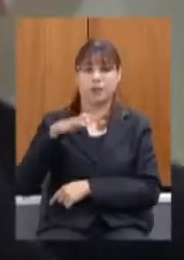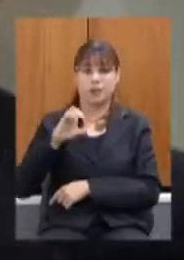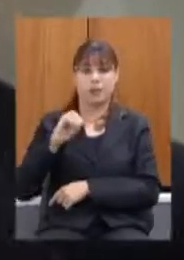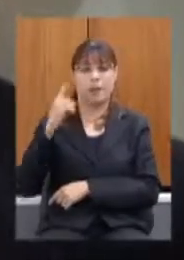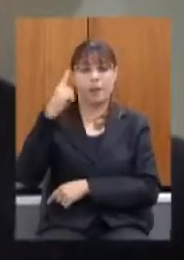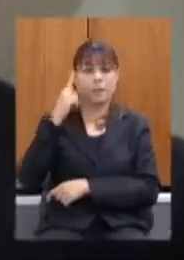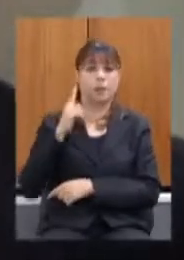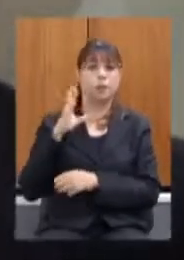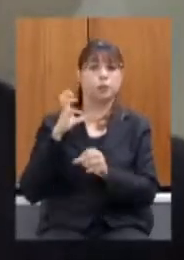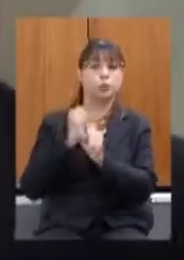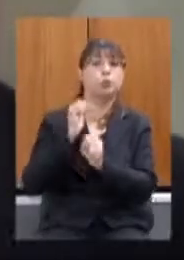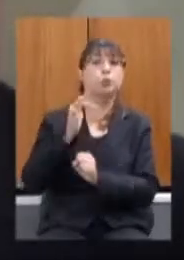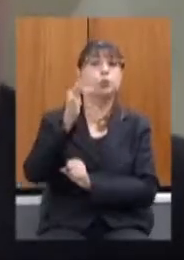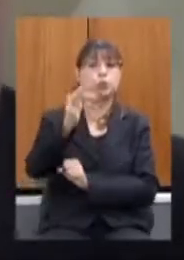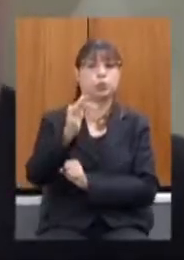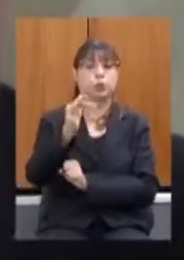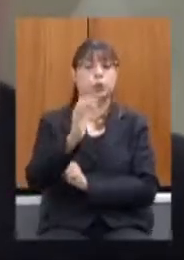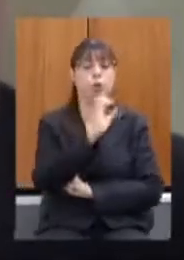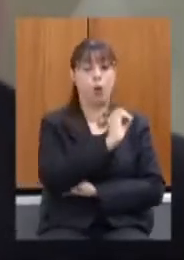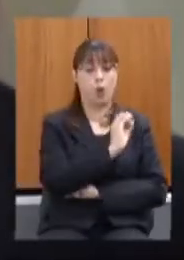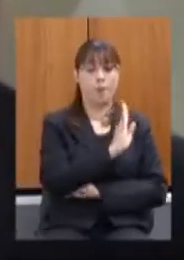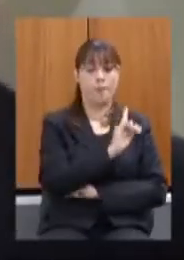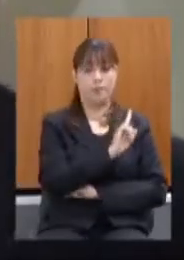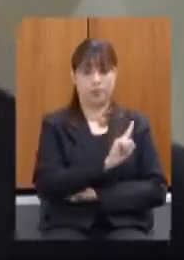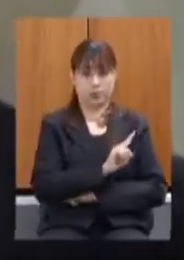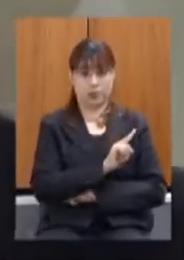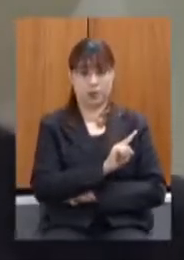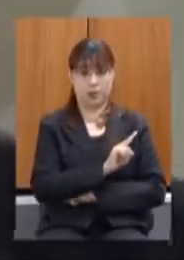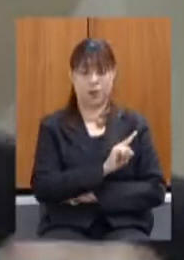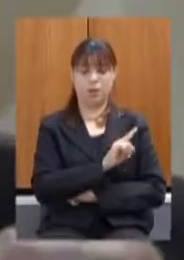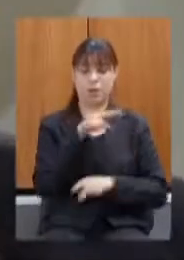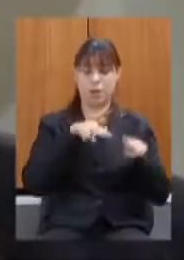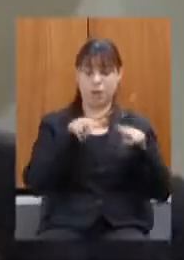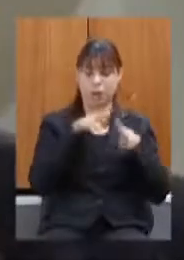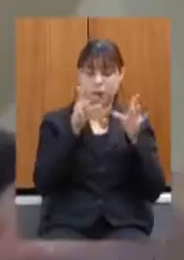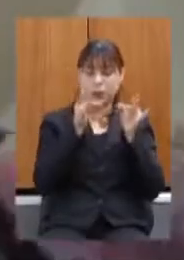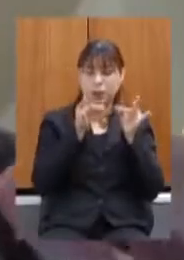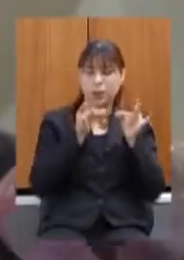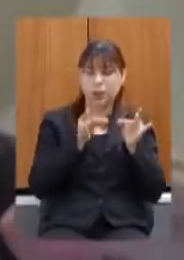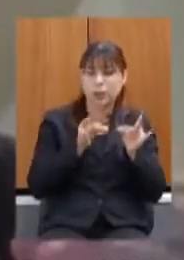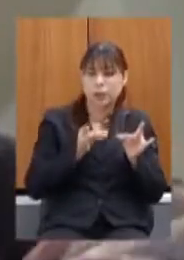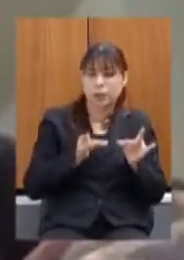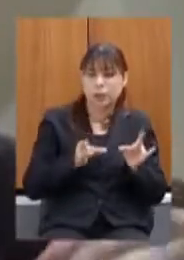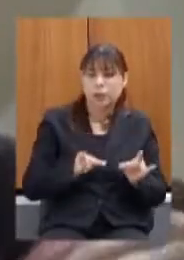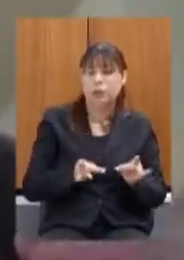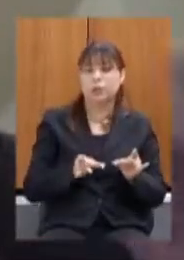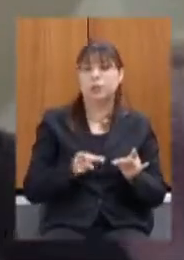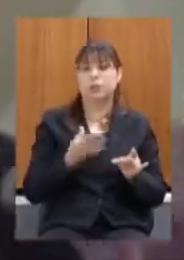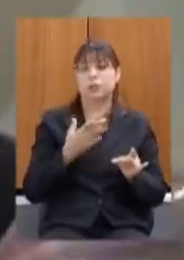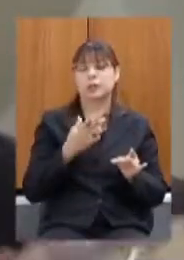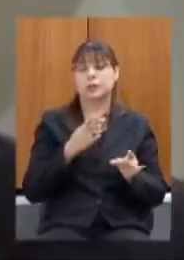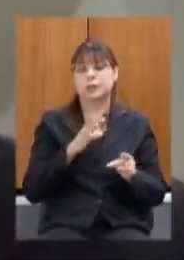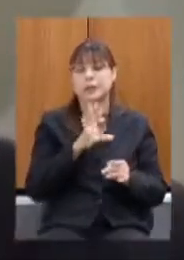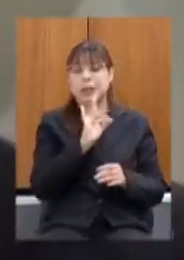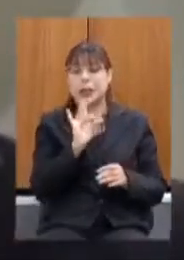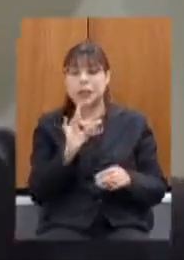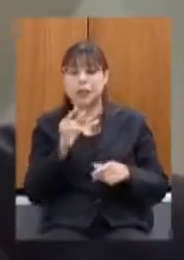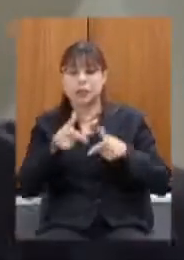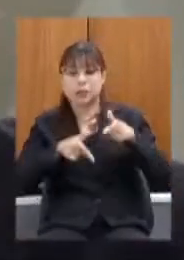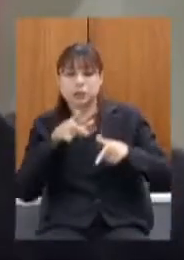o obz a gente faz uma análise detalhada de cada atividade que aquele órgão